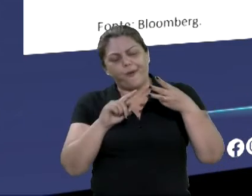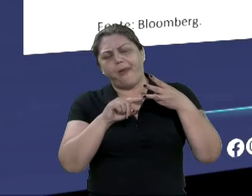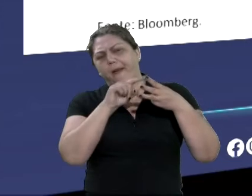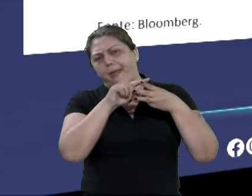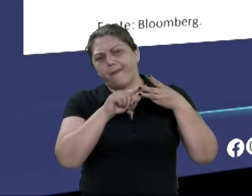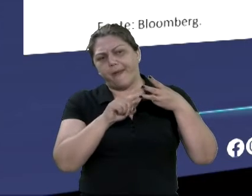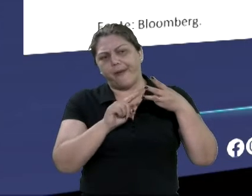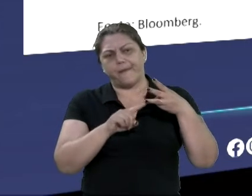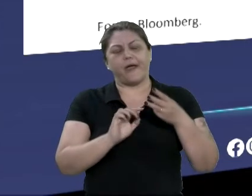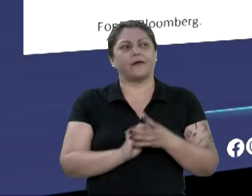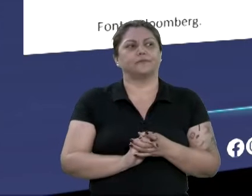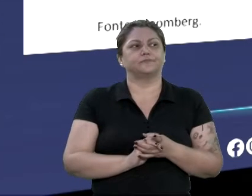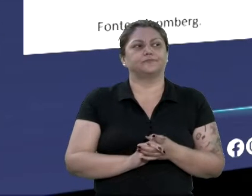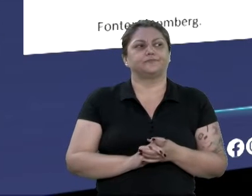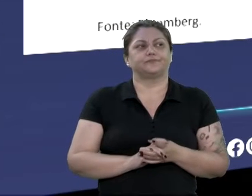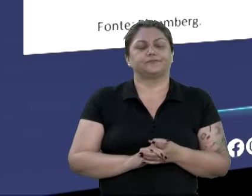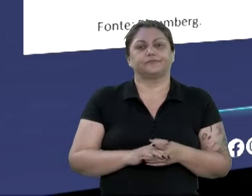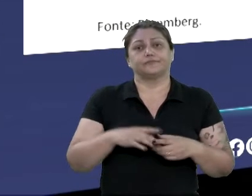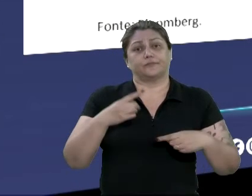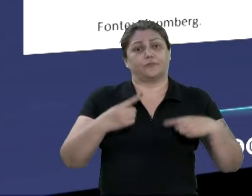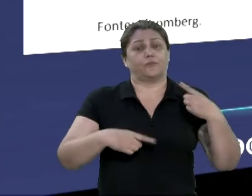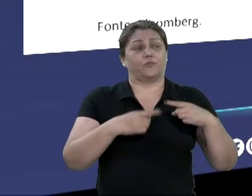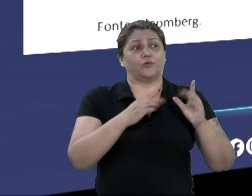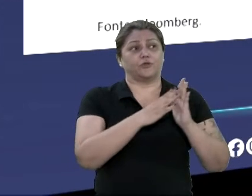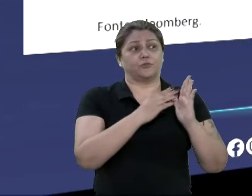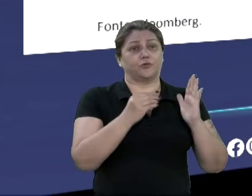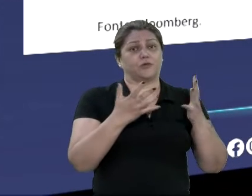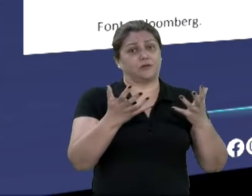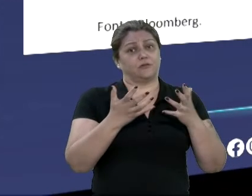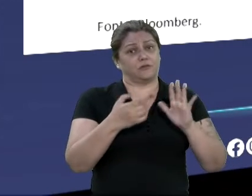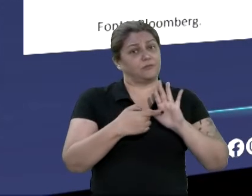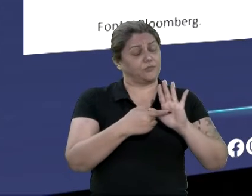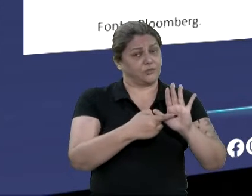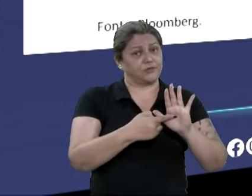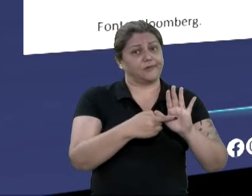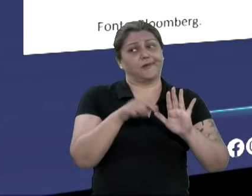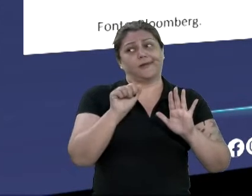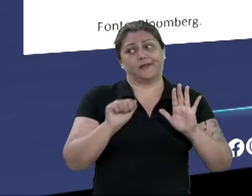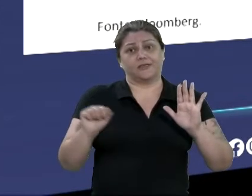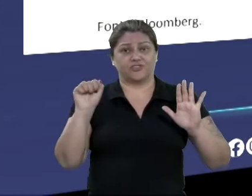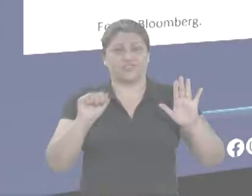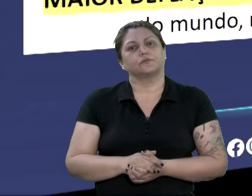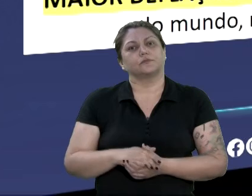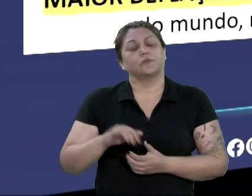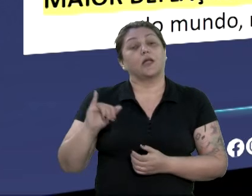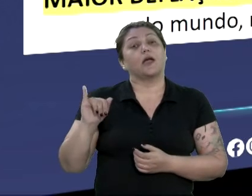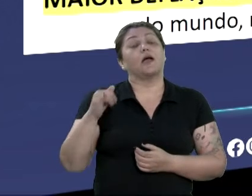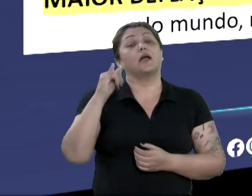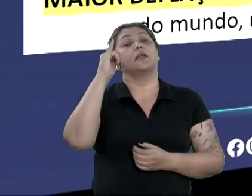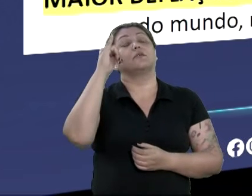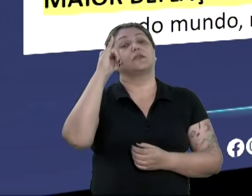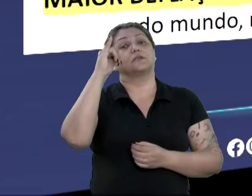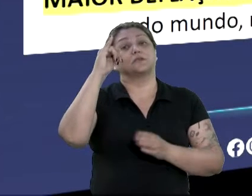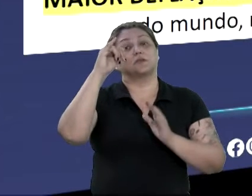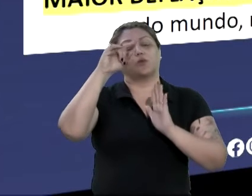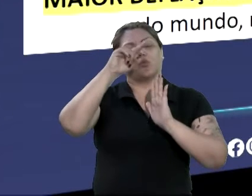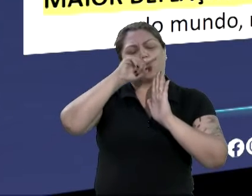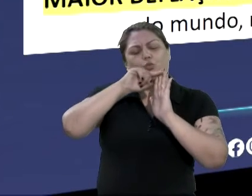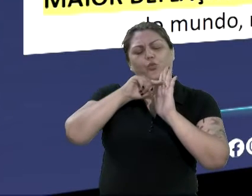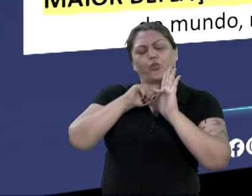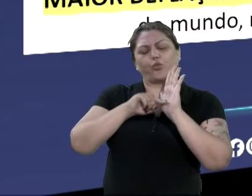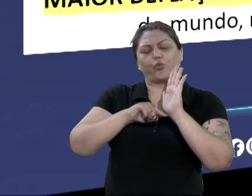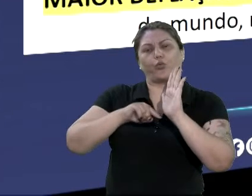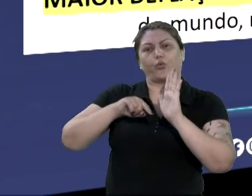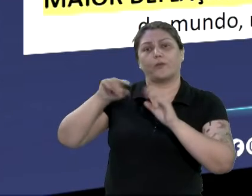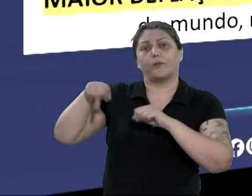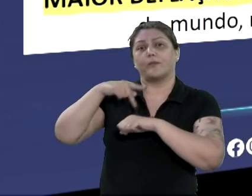E é o modelo de política que eles querem trazer para o Brasil. O modelo da Argentina, o modelo da Venezuela. Enquanto os países na Europa, nos Estados